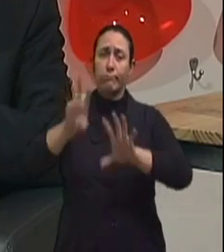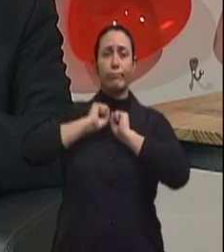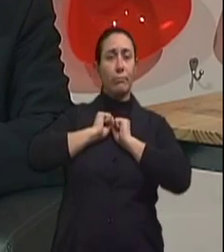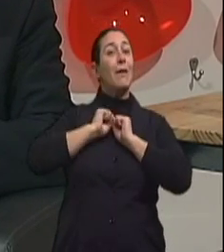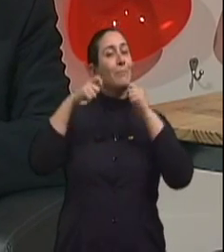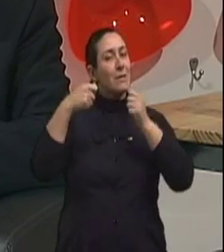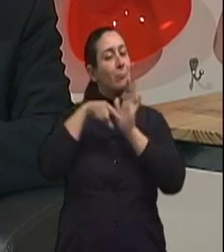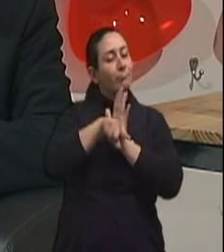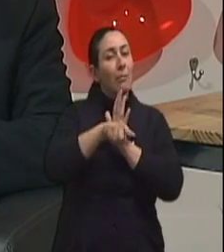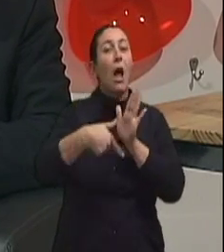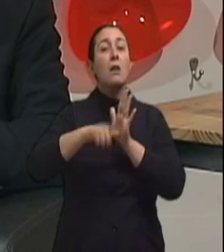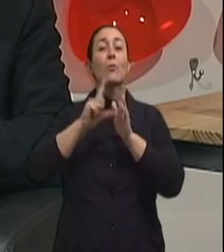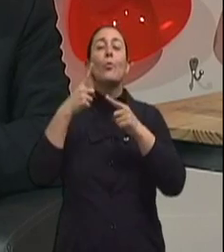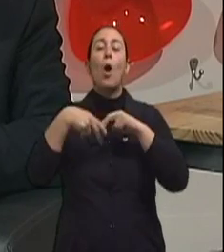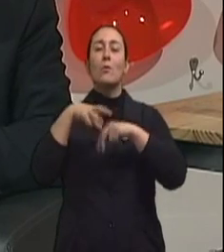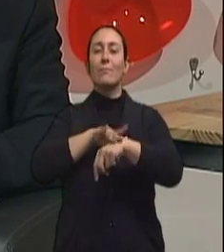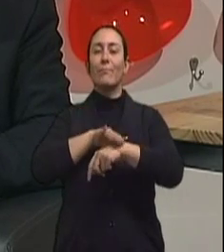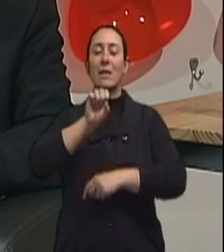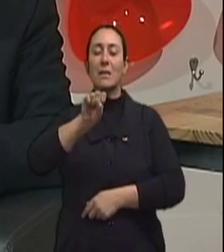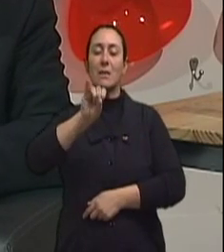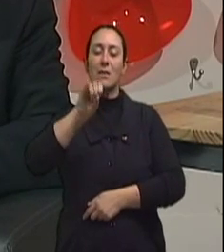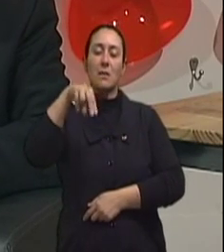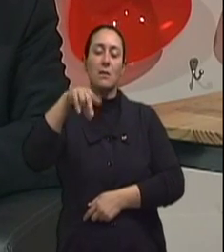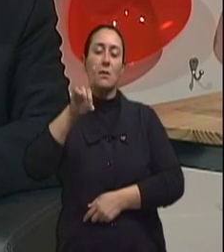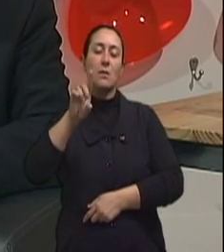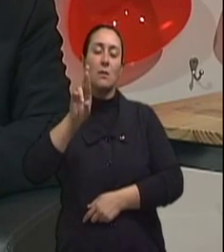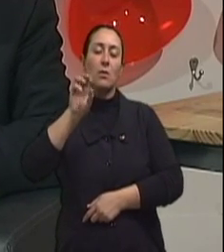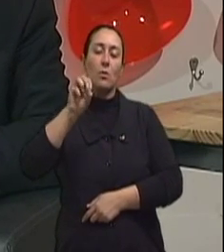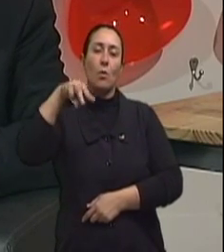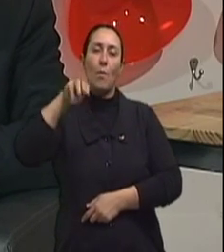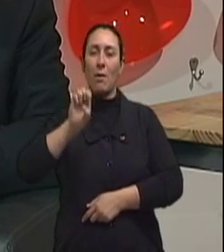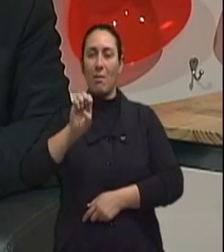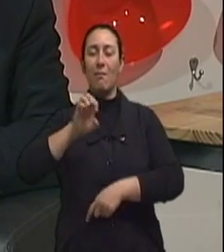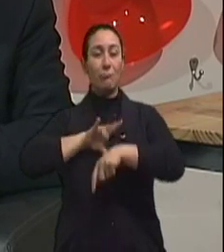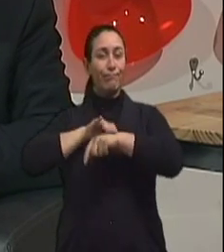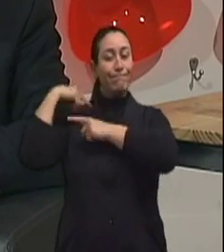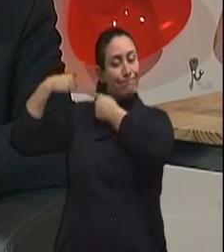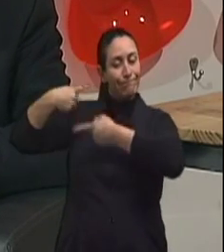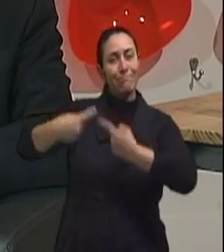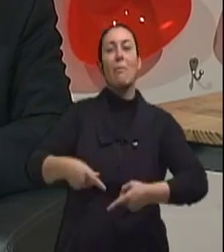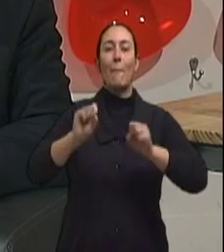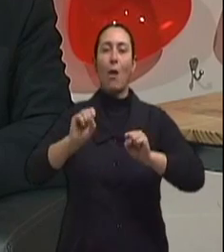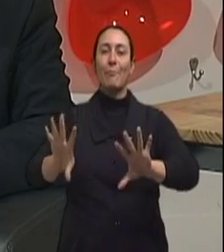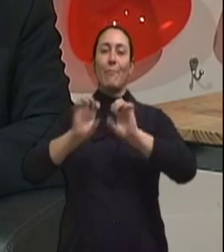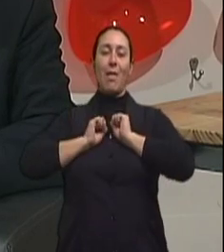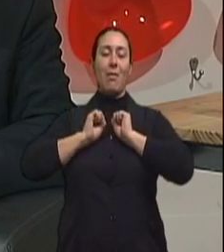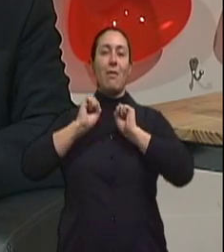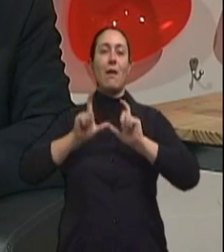diagnóstico dessa síndrome, que é por um teste genético, porque esses pacientes não têm uma boa